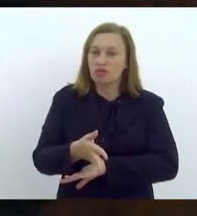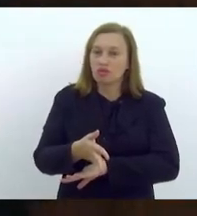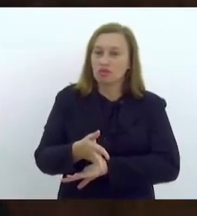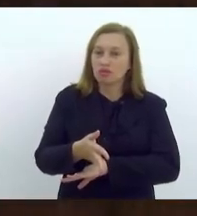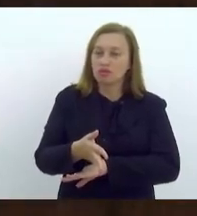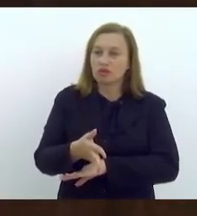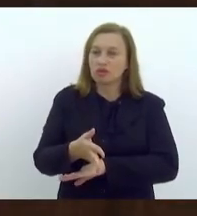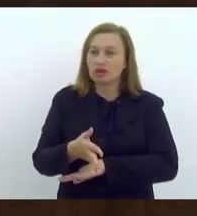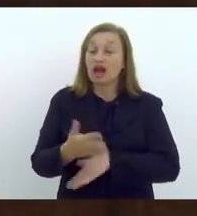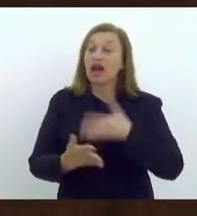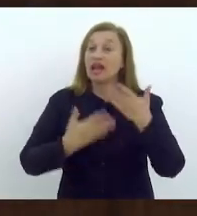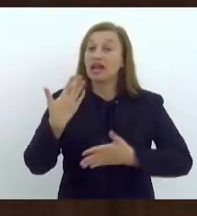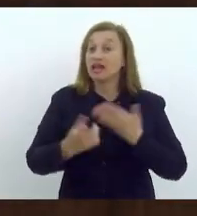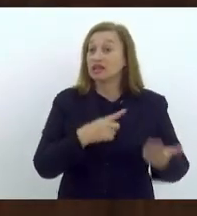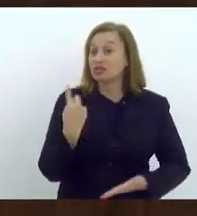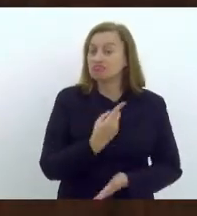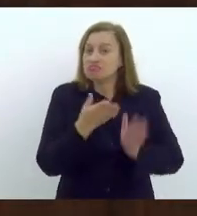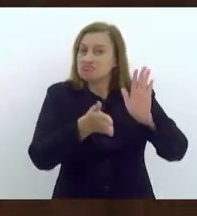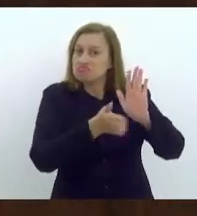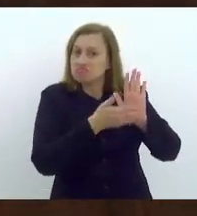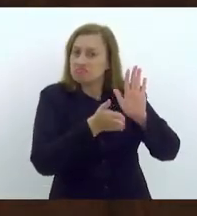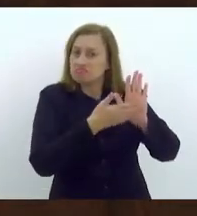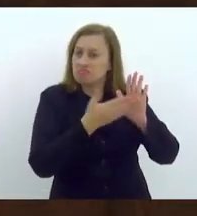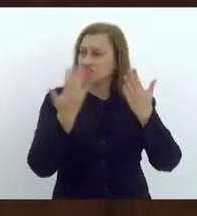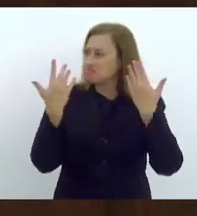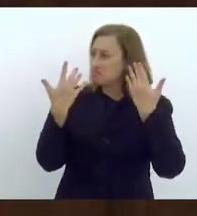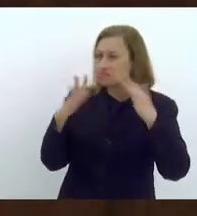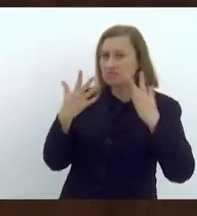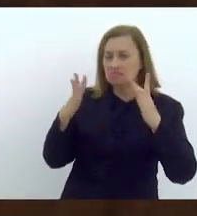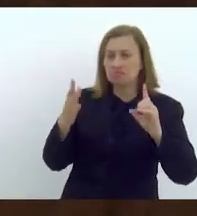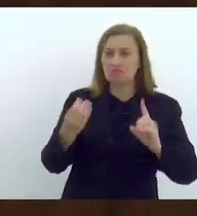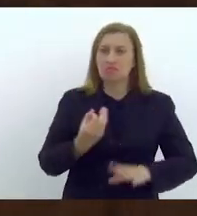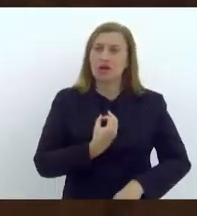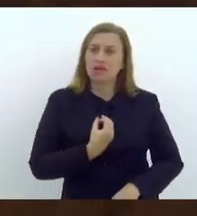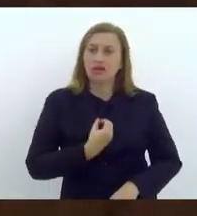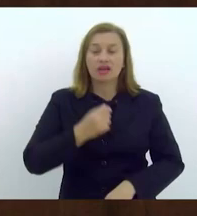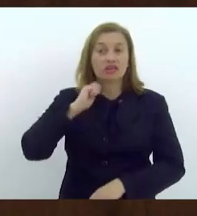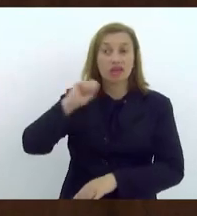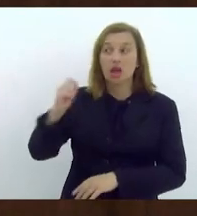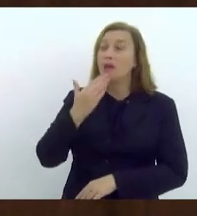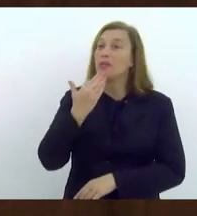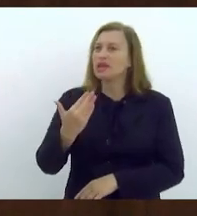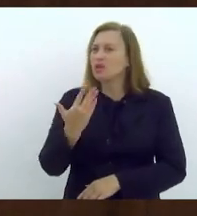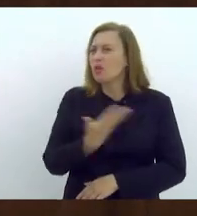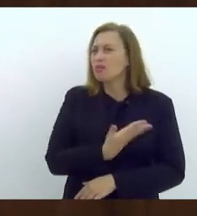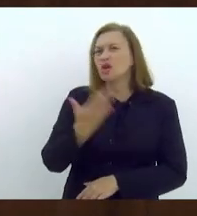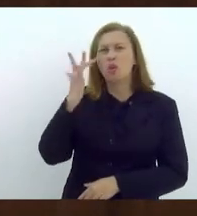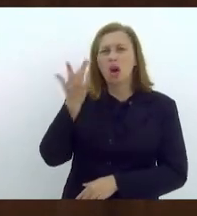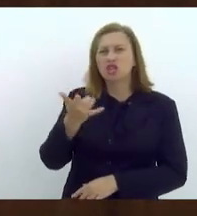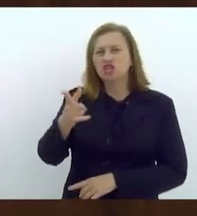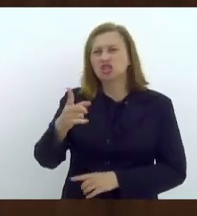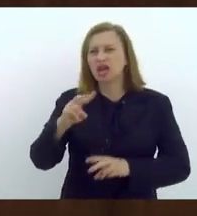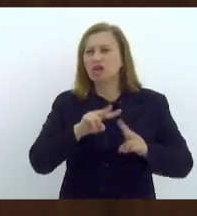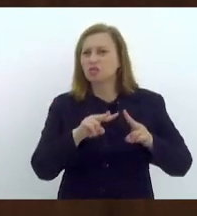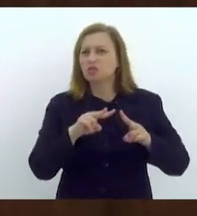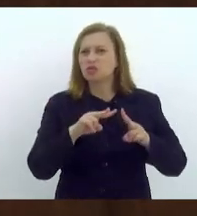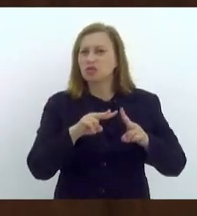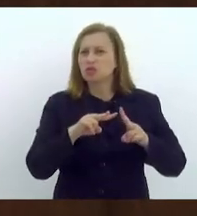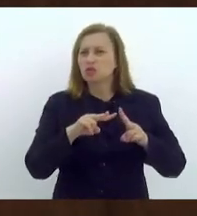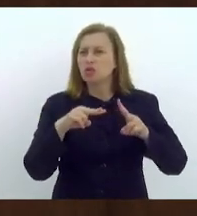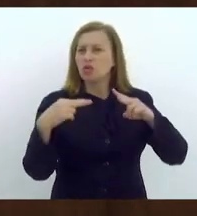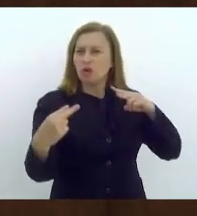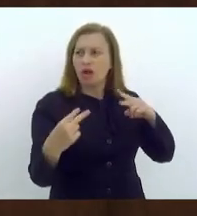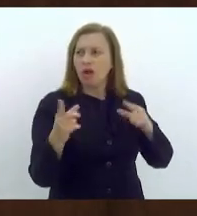Parabenizar a proposta da medalha Tiradentes. Queria pedir ao meu amigo, que eu acho que está online, deputado Dionísio Lins,